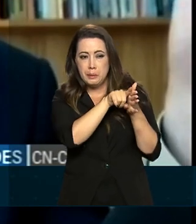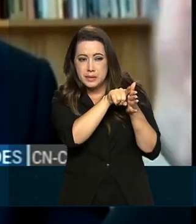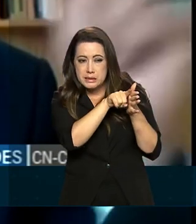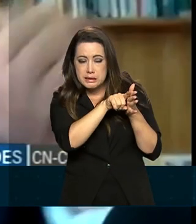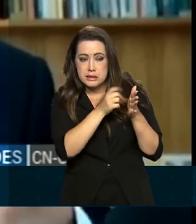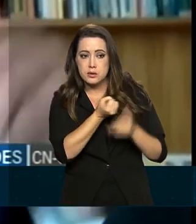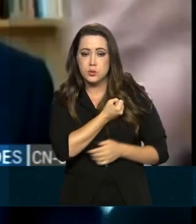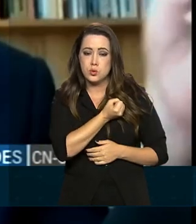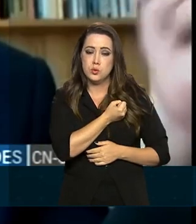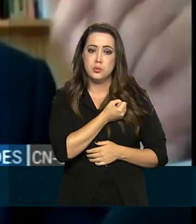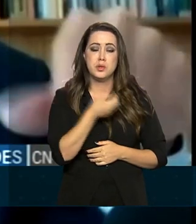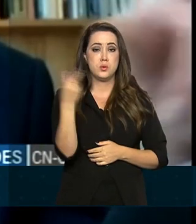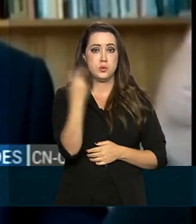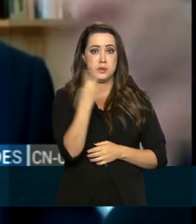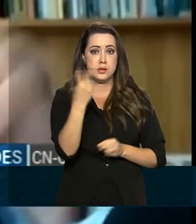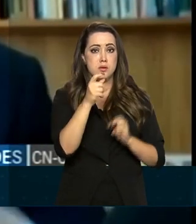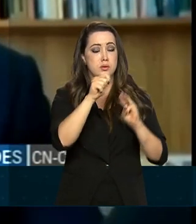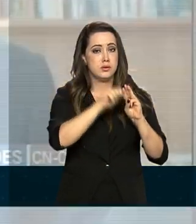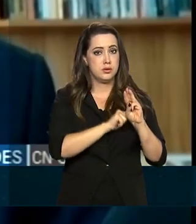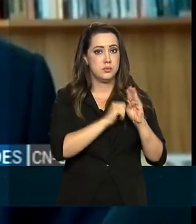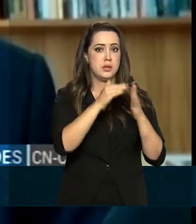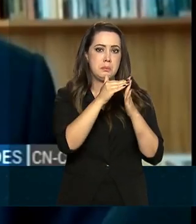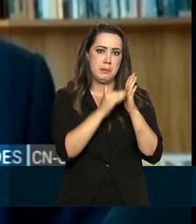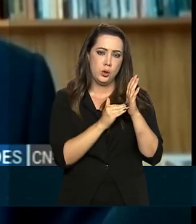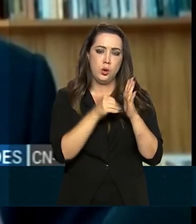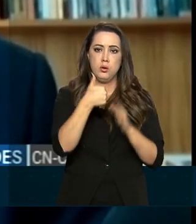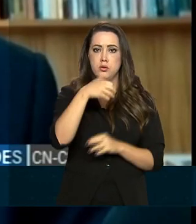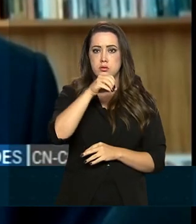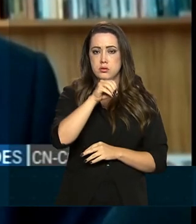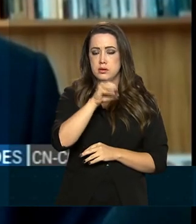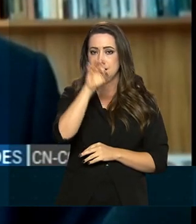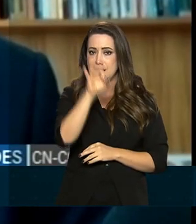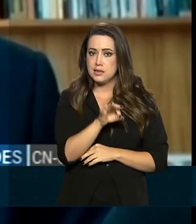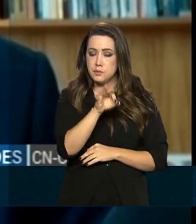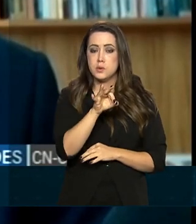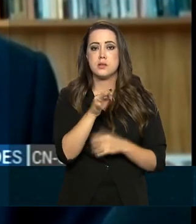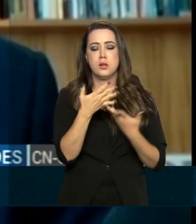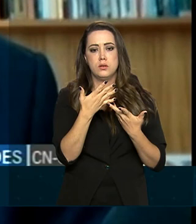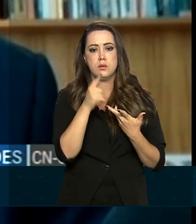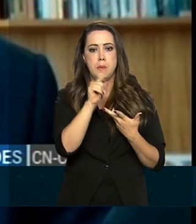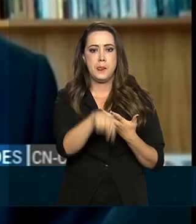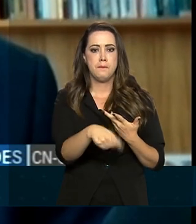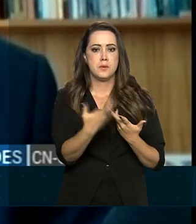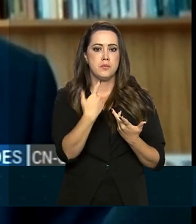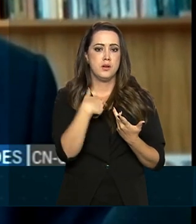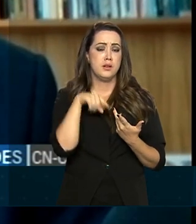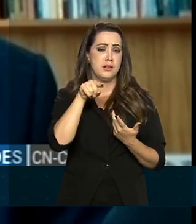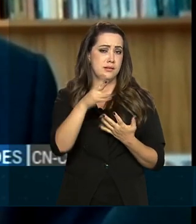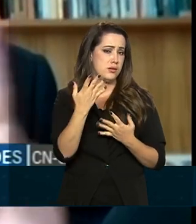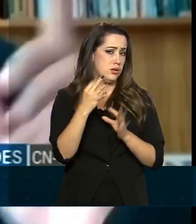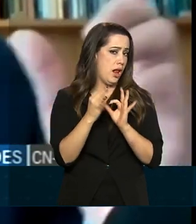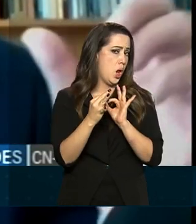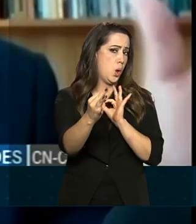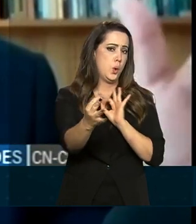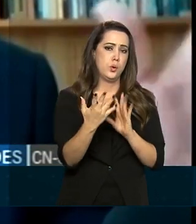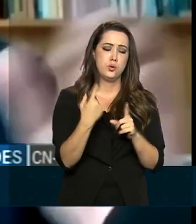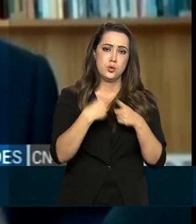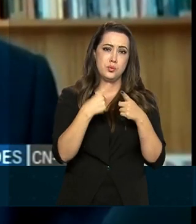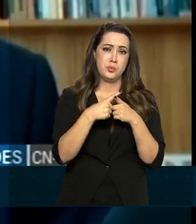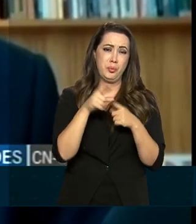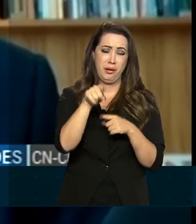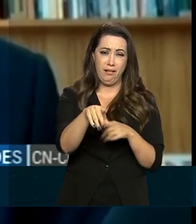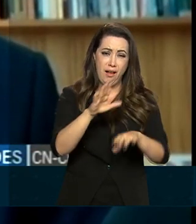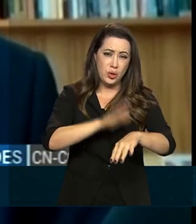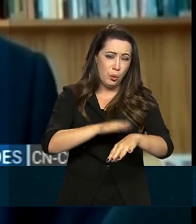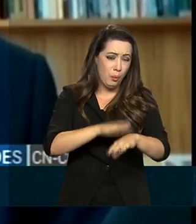segundo trimestre ainda é uma queda de 10%. Esse é um som distante, esse é o som daquele impacto